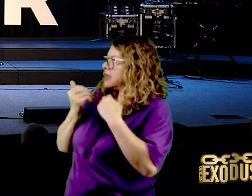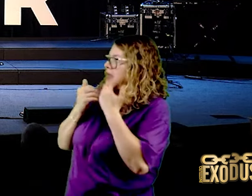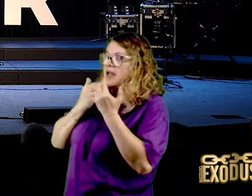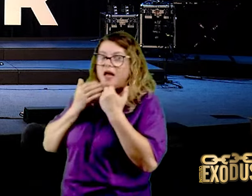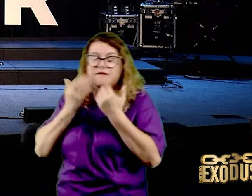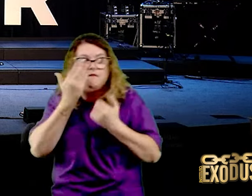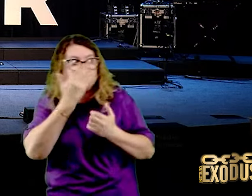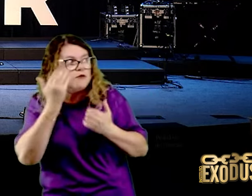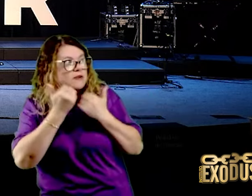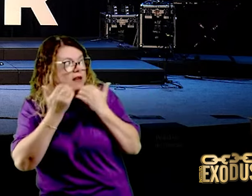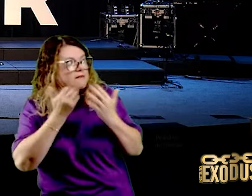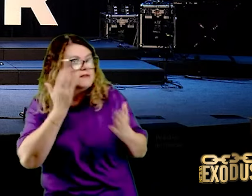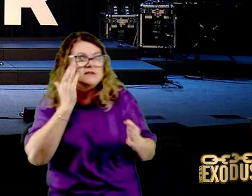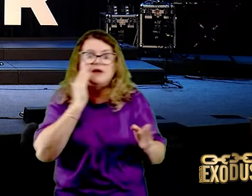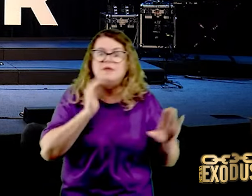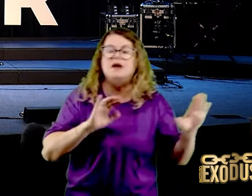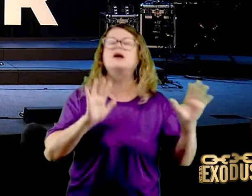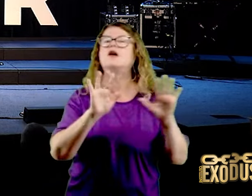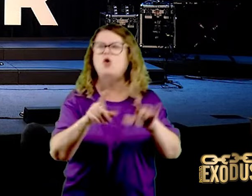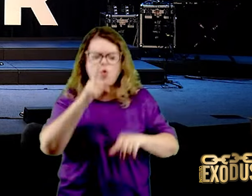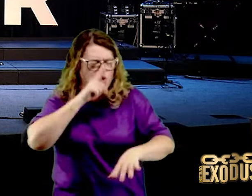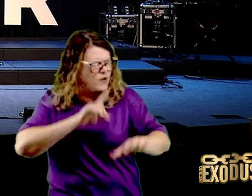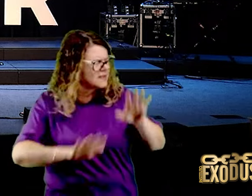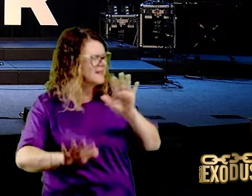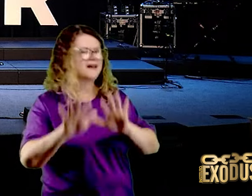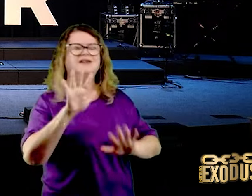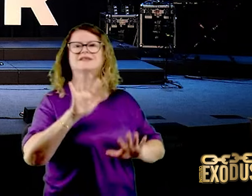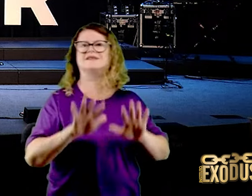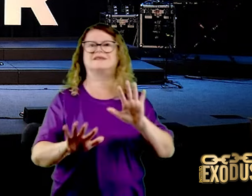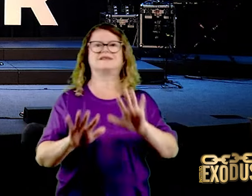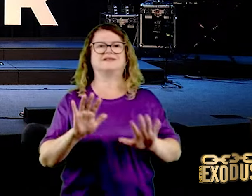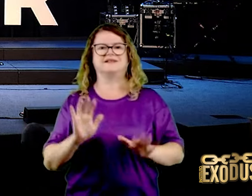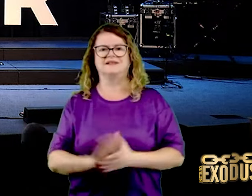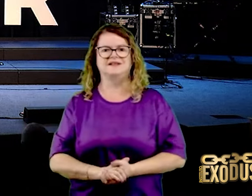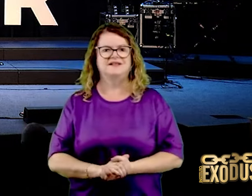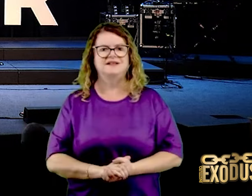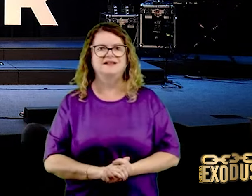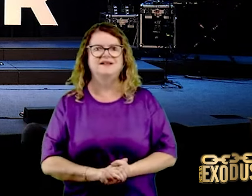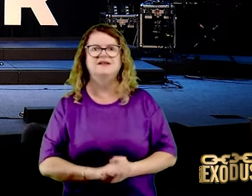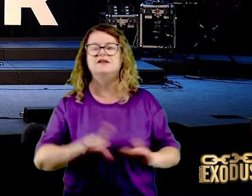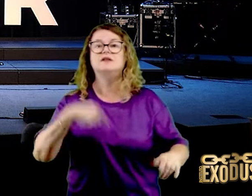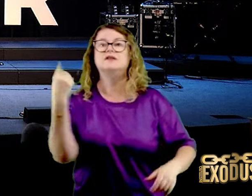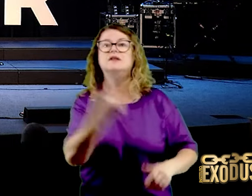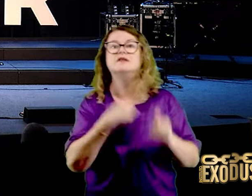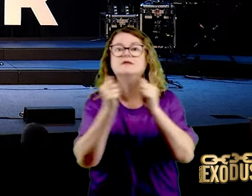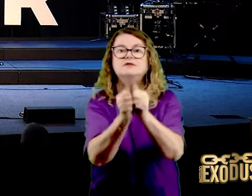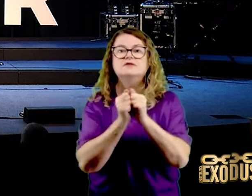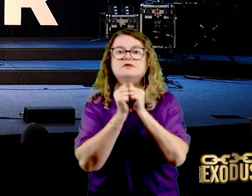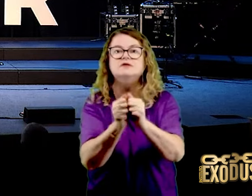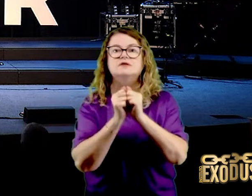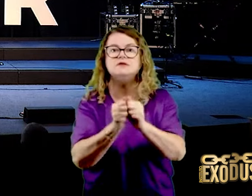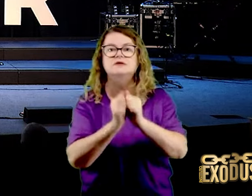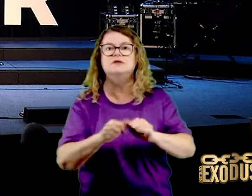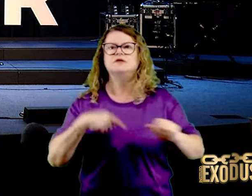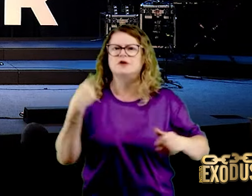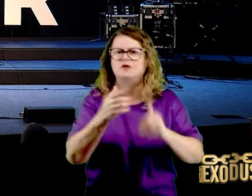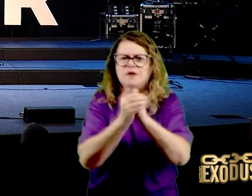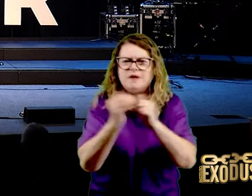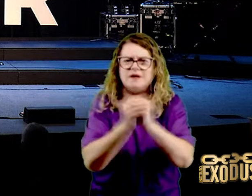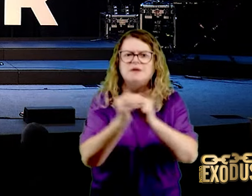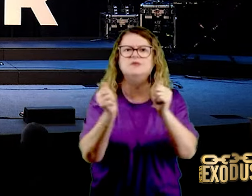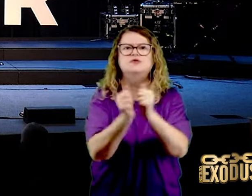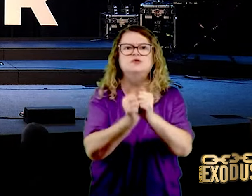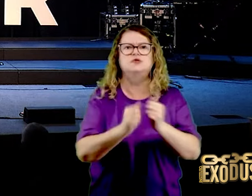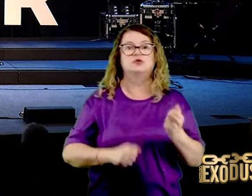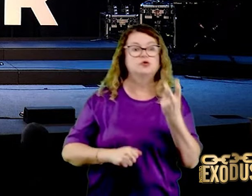Preste atenção nisso. quando a gente fica junto, quando a gente ora junto, quando dois ou três se reúnem, no meu